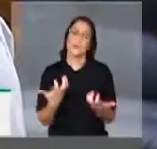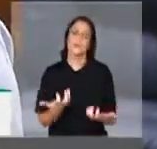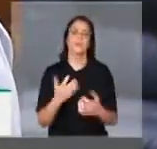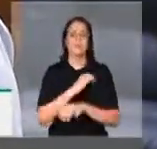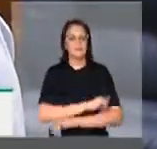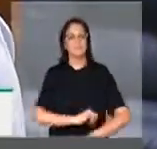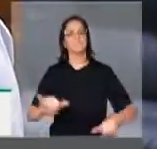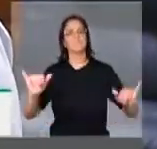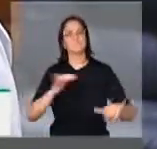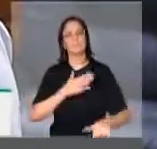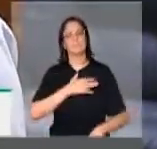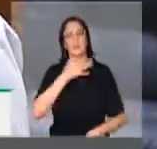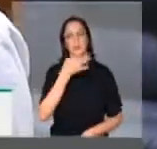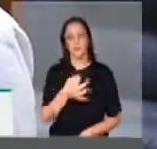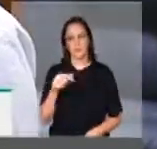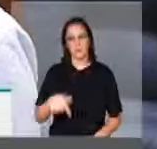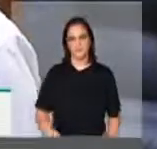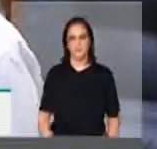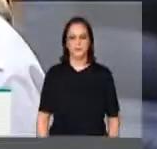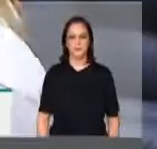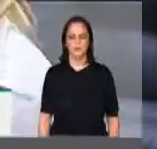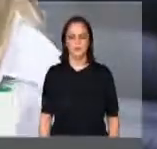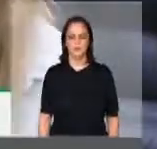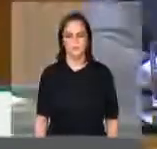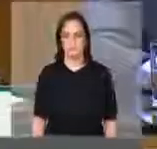de ressaltar a minha posição nesta casa. Muito obrigada.